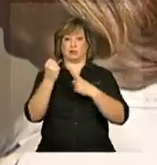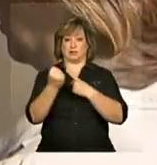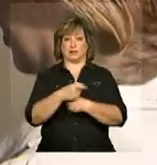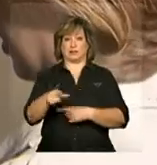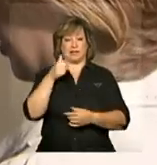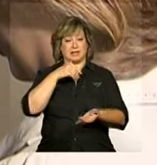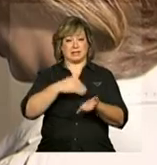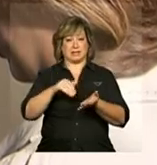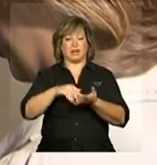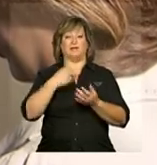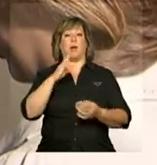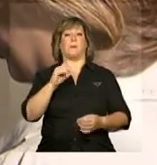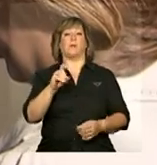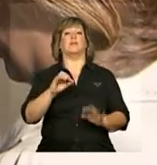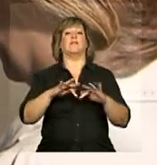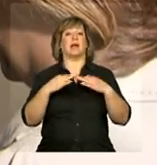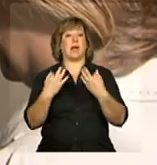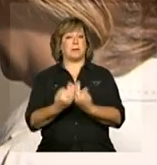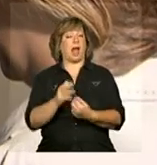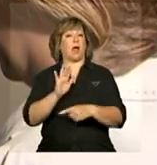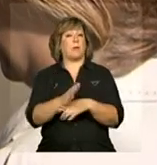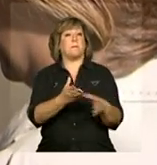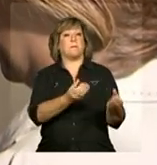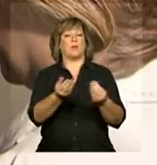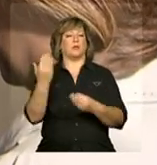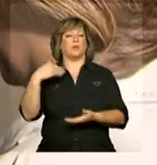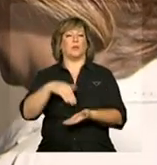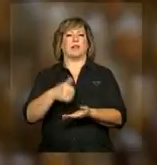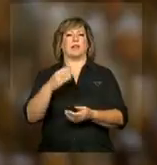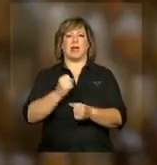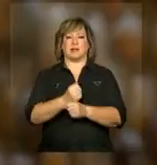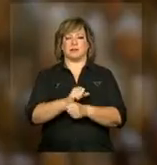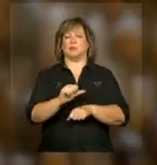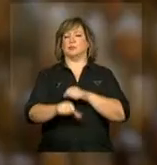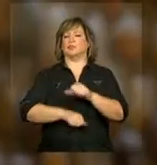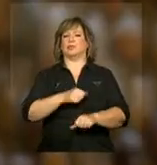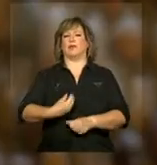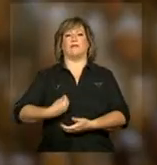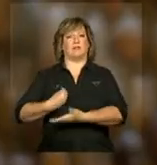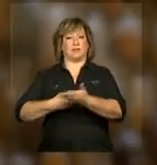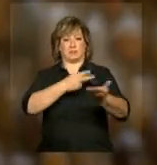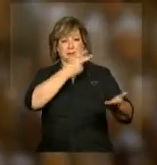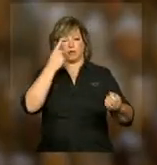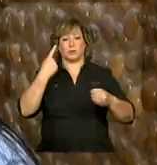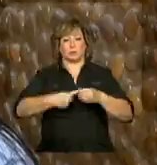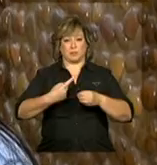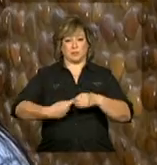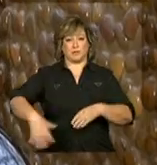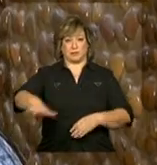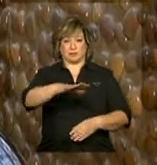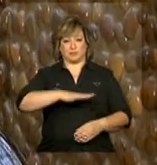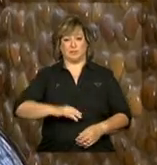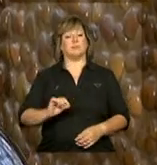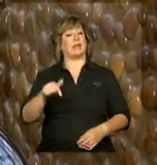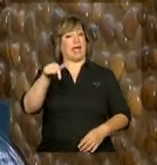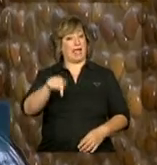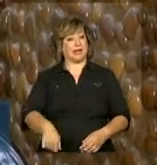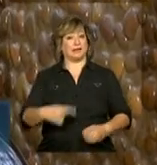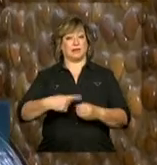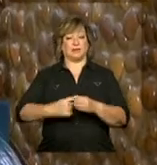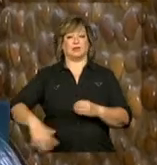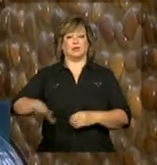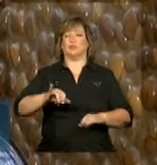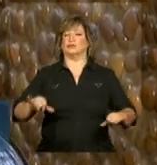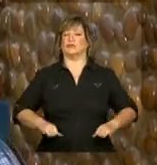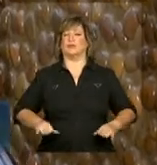Família fez a diferença na última década e transformou a vida das pessoas do município. Aqui no nosso município a gente